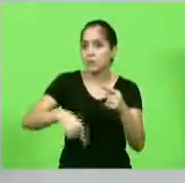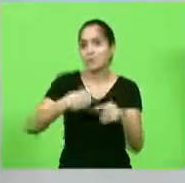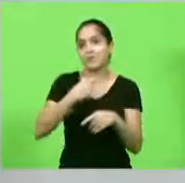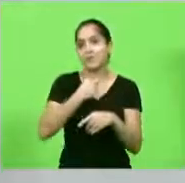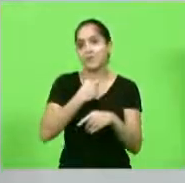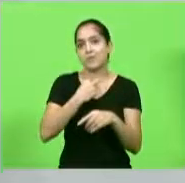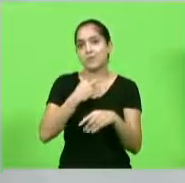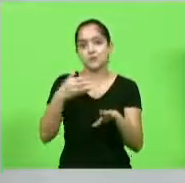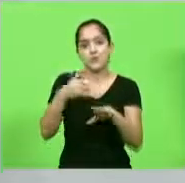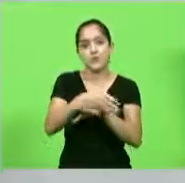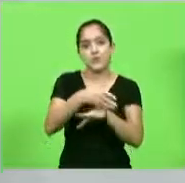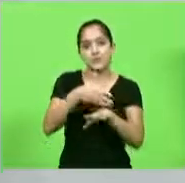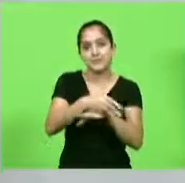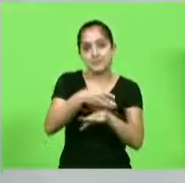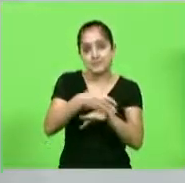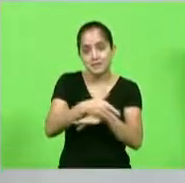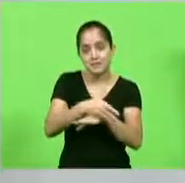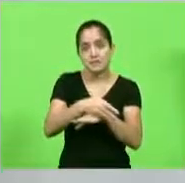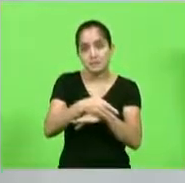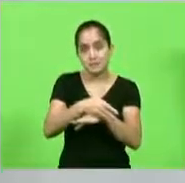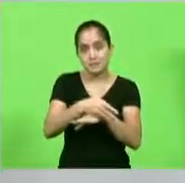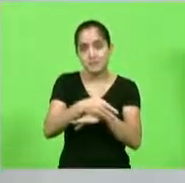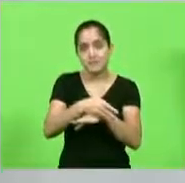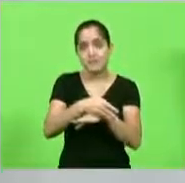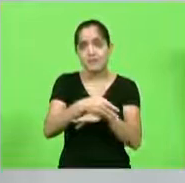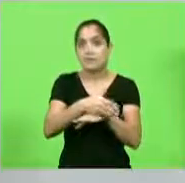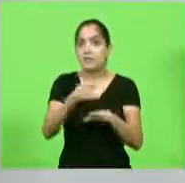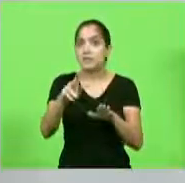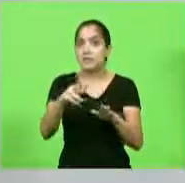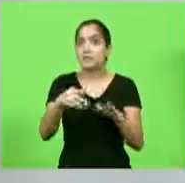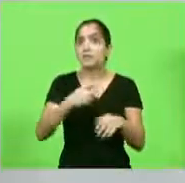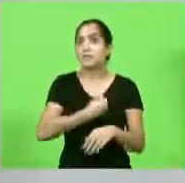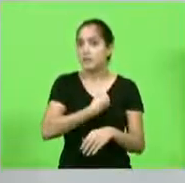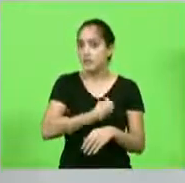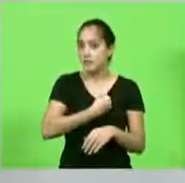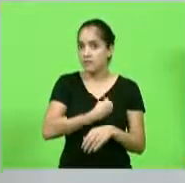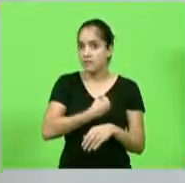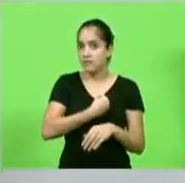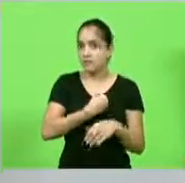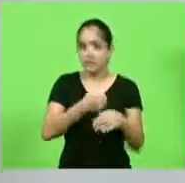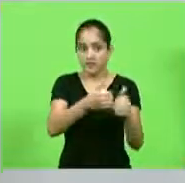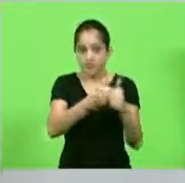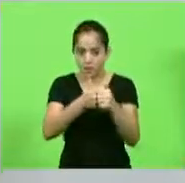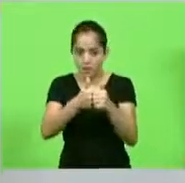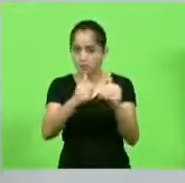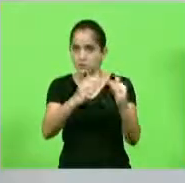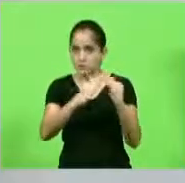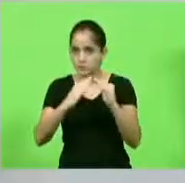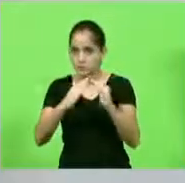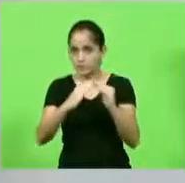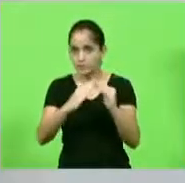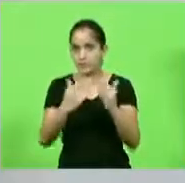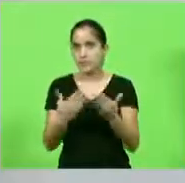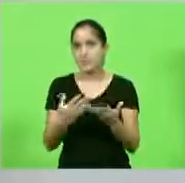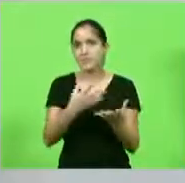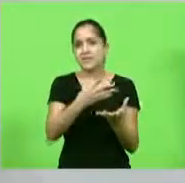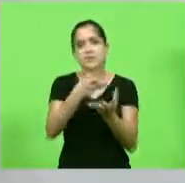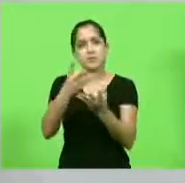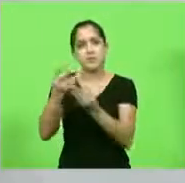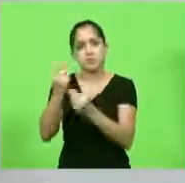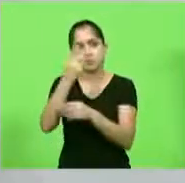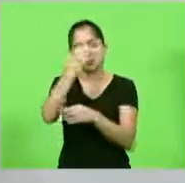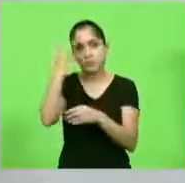o acesso ao parque dos proprietários dos imóveis que residem naquela localidade. Tem muitos